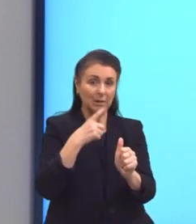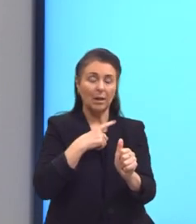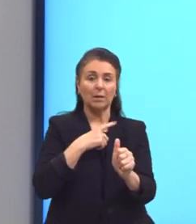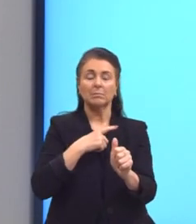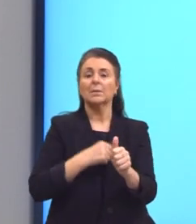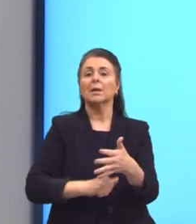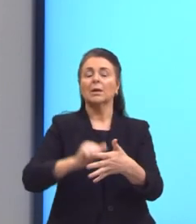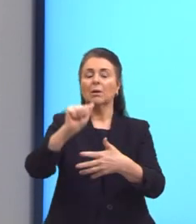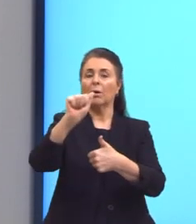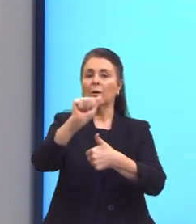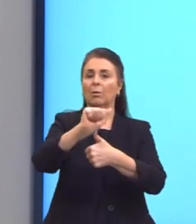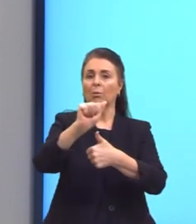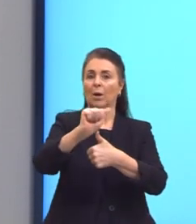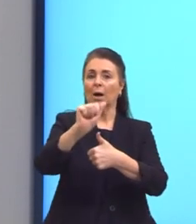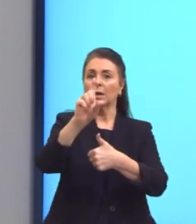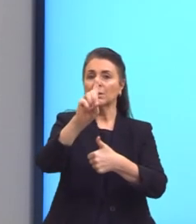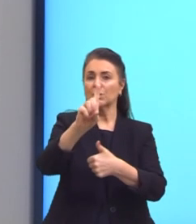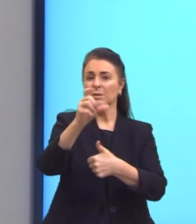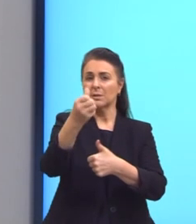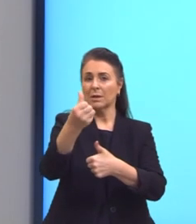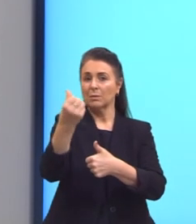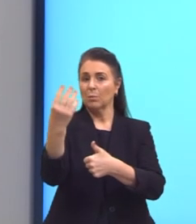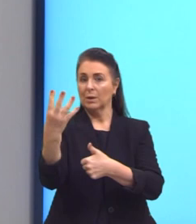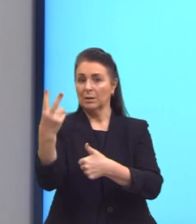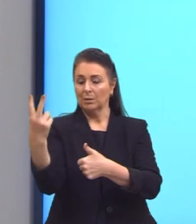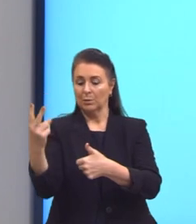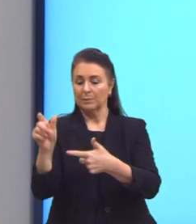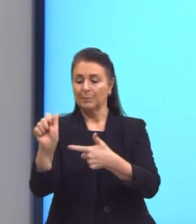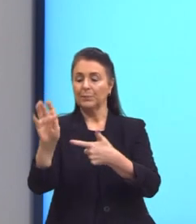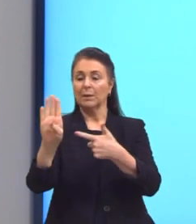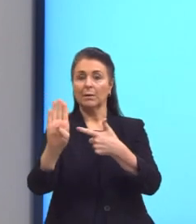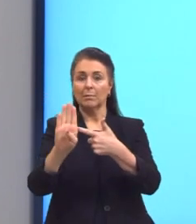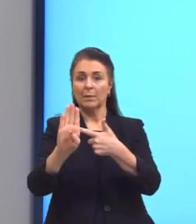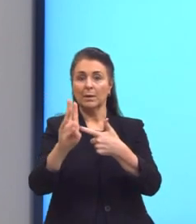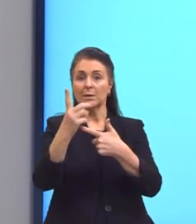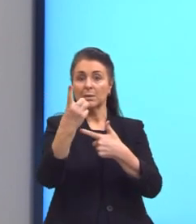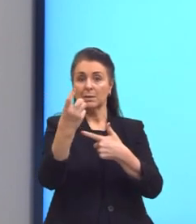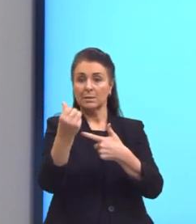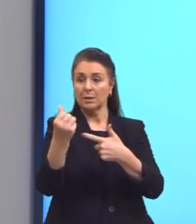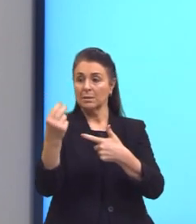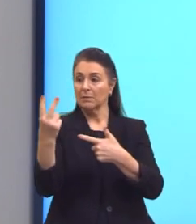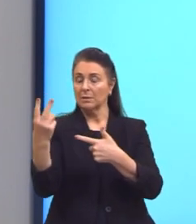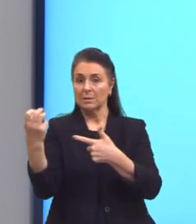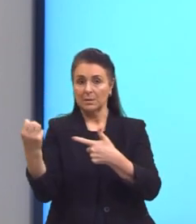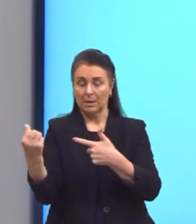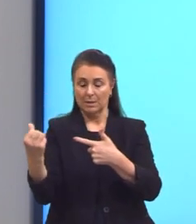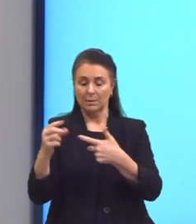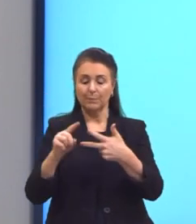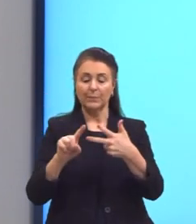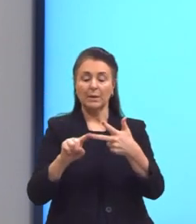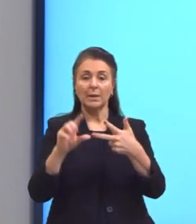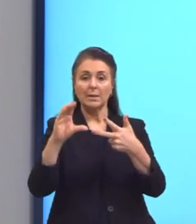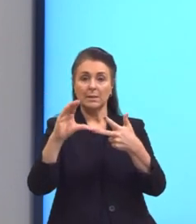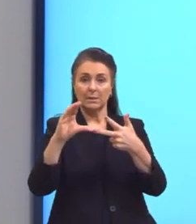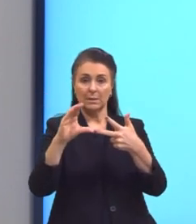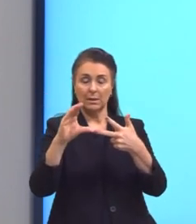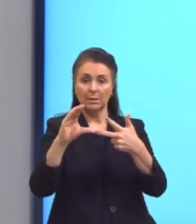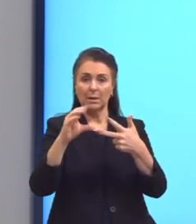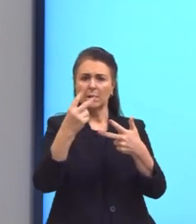A, 16 para 42, letra B, 16 para 26, letra C,